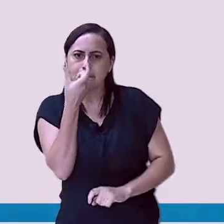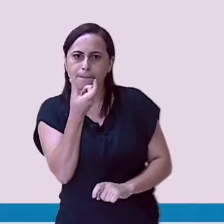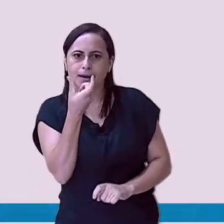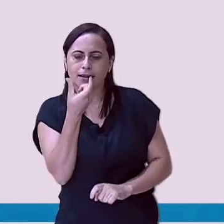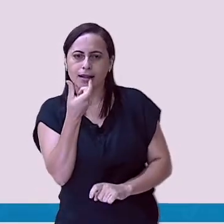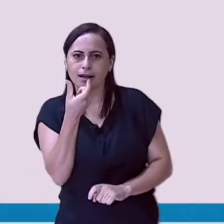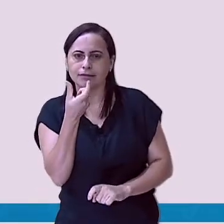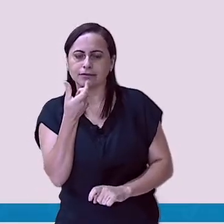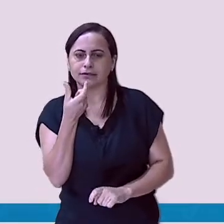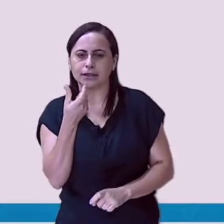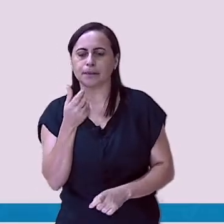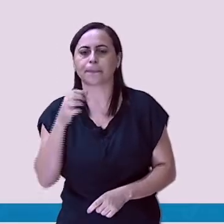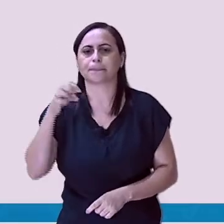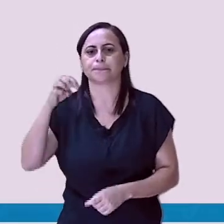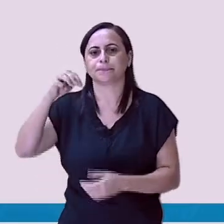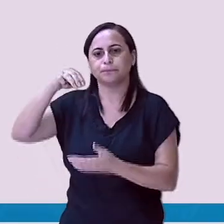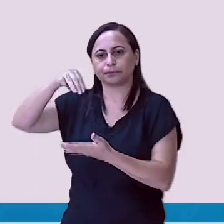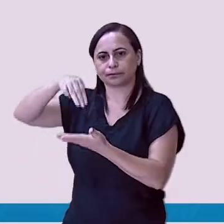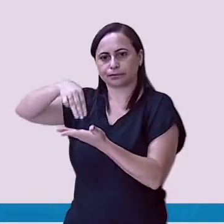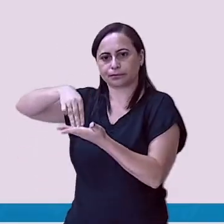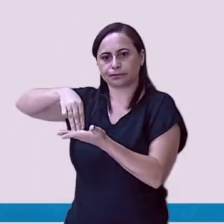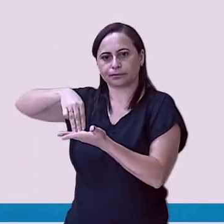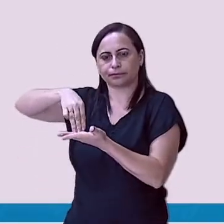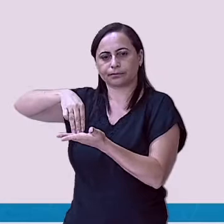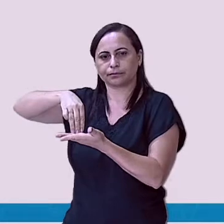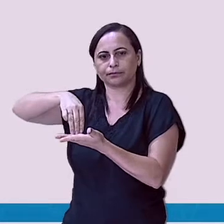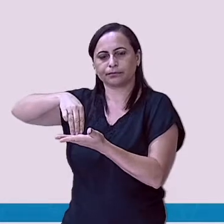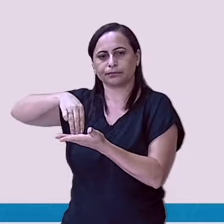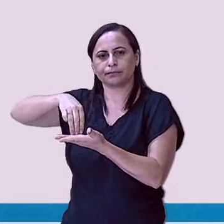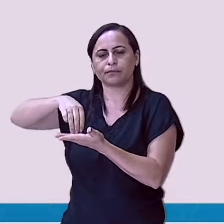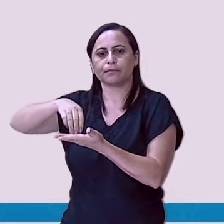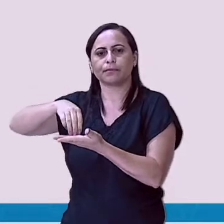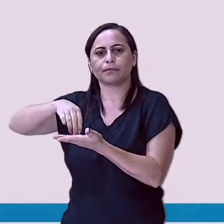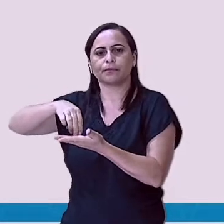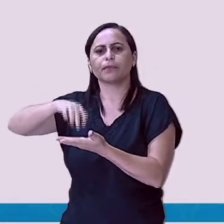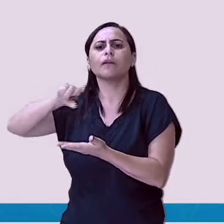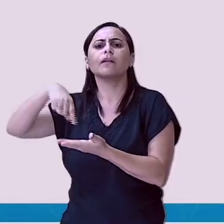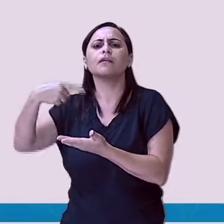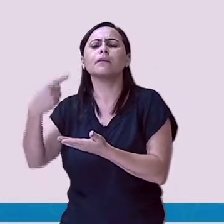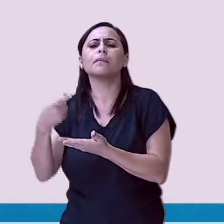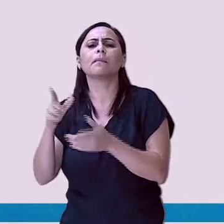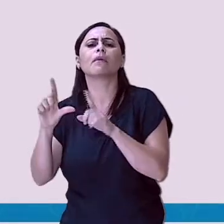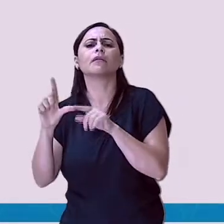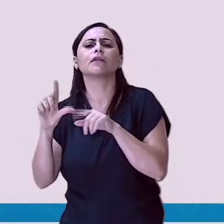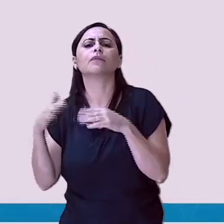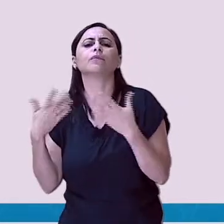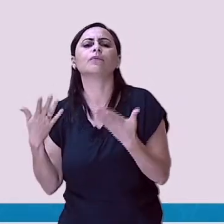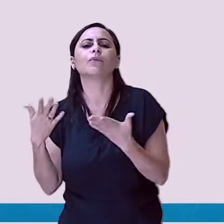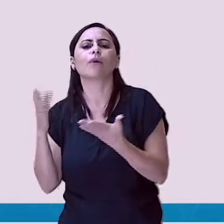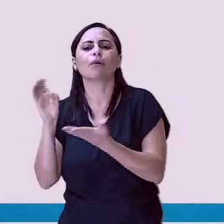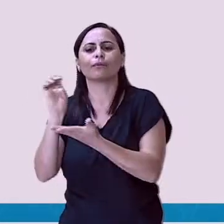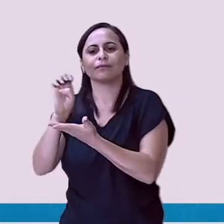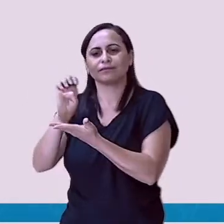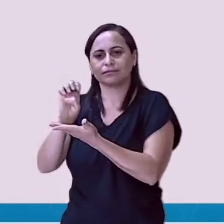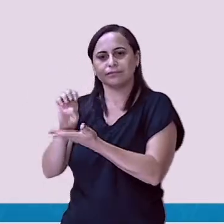M. Está faltando mais letras. Faltando aqui a letra E.